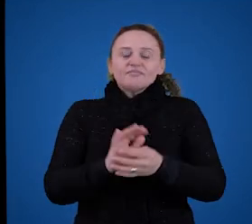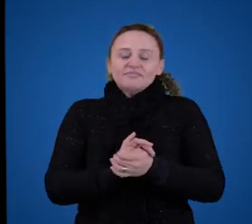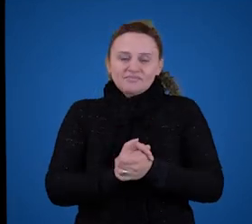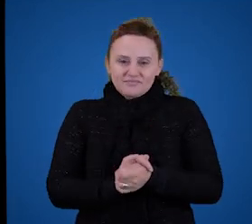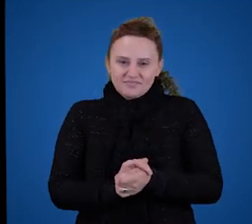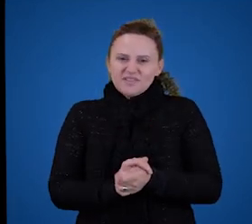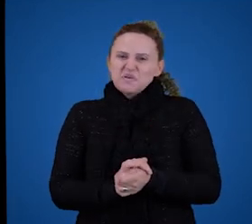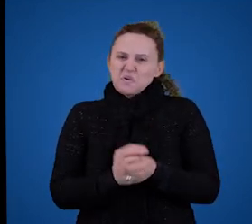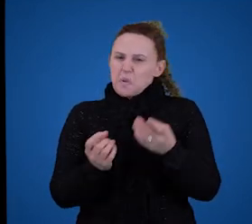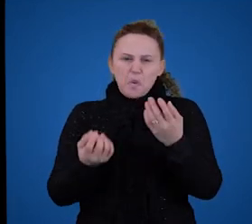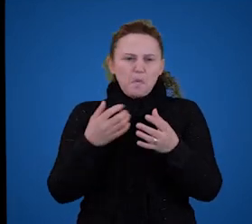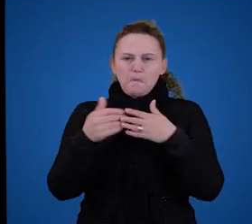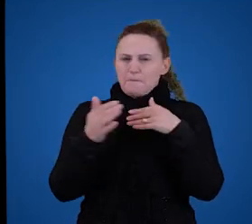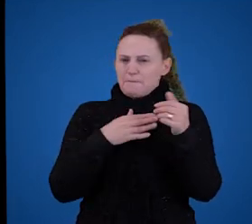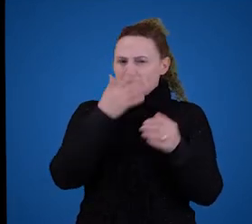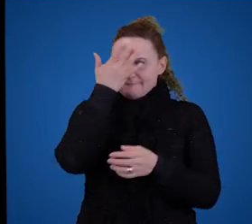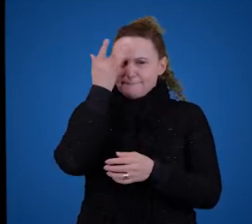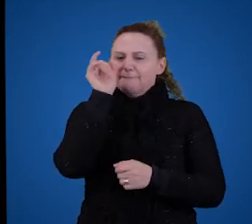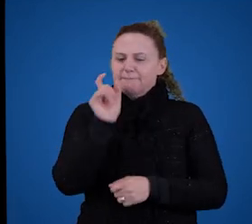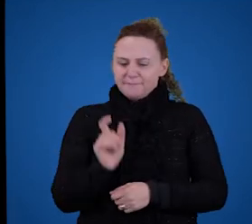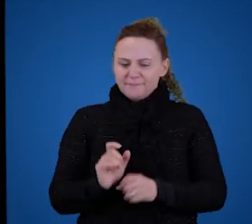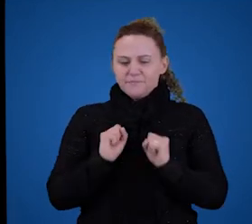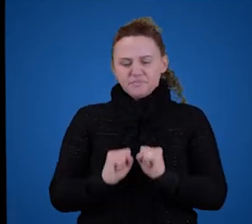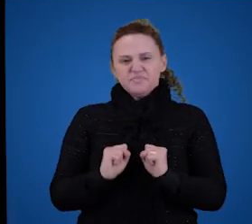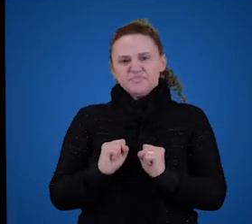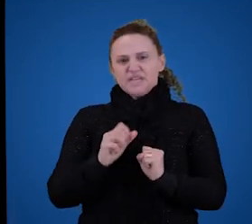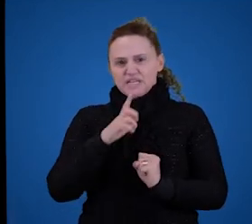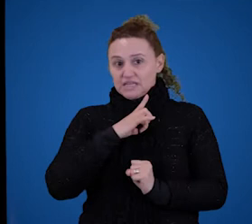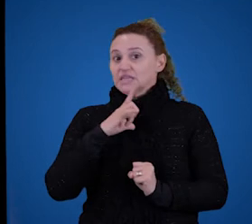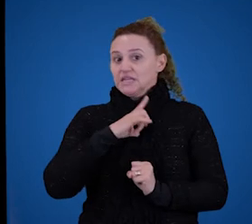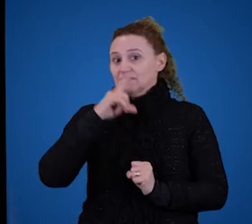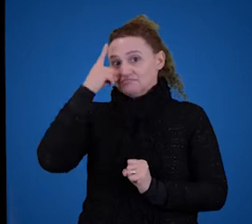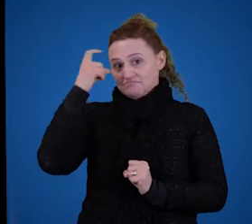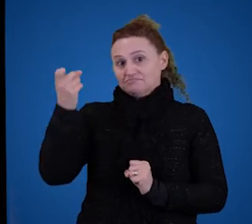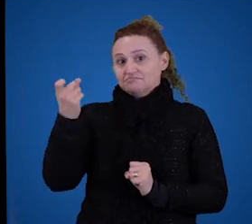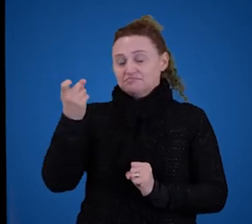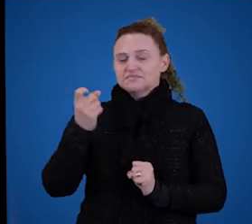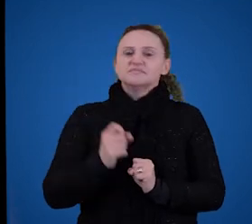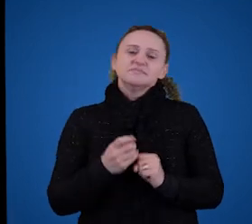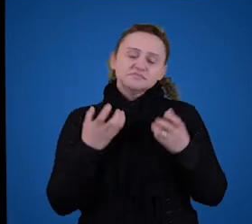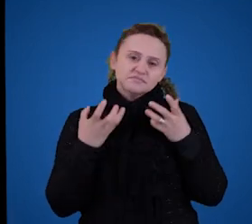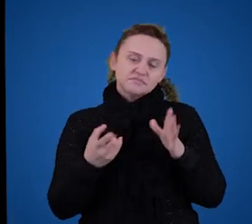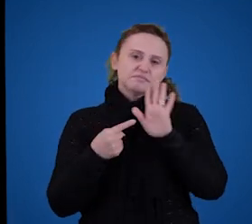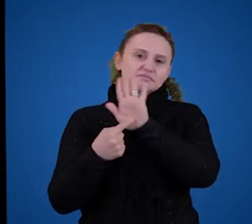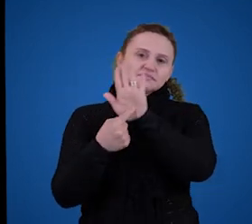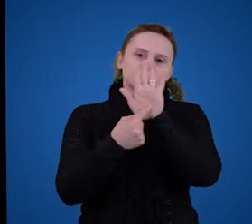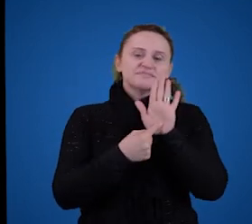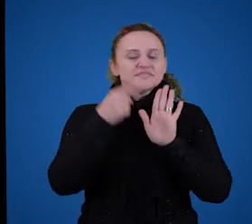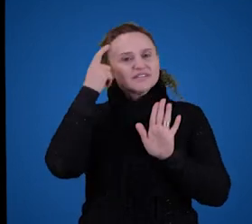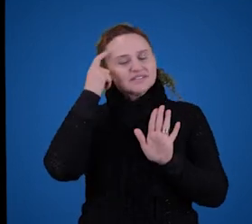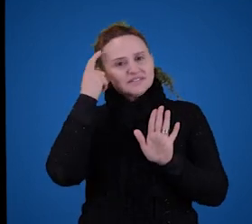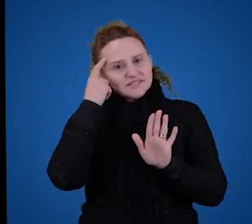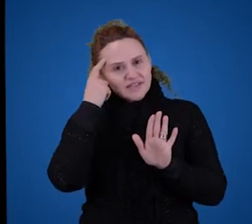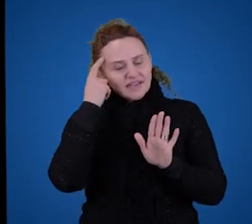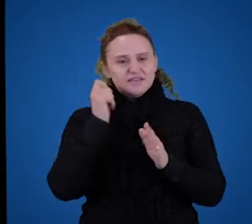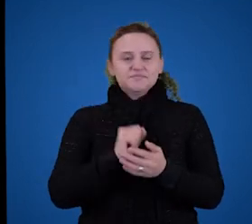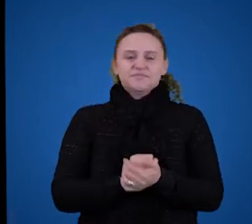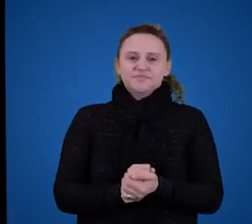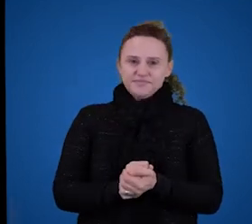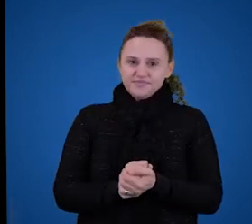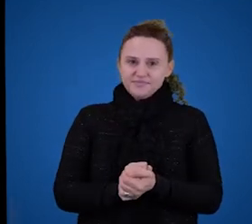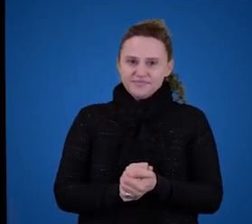ter uma dessas ideias. Então, o que eu vou fazer aqui é explicitar essas ideias e mostrar para vocês o quão plausível ou não